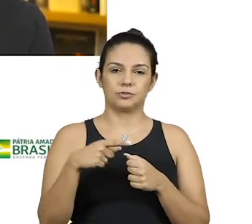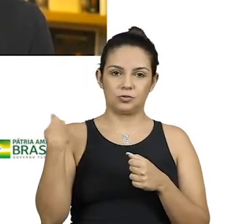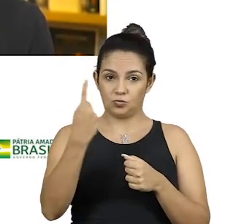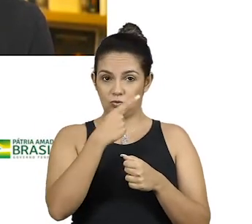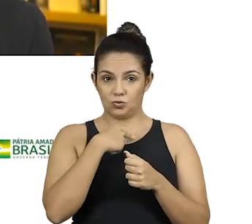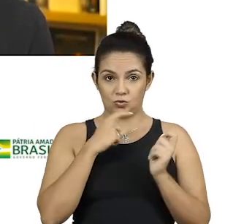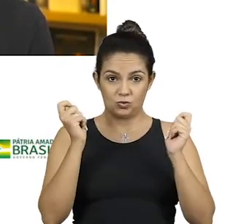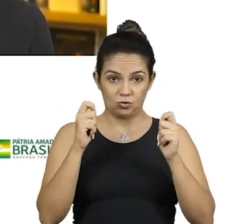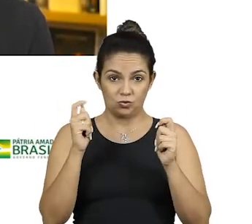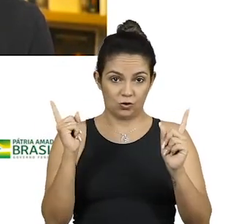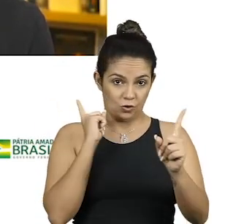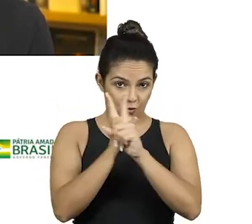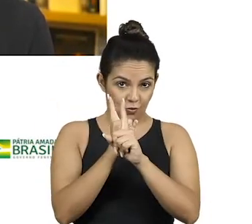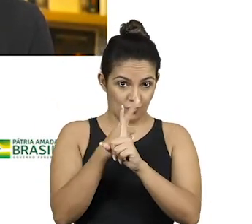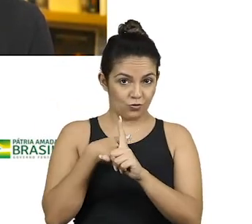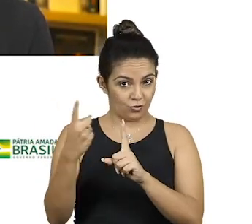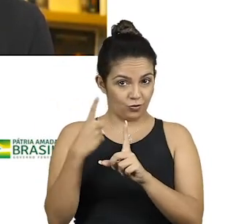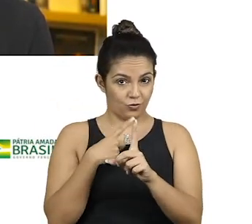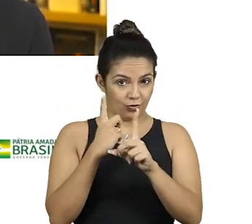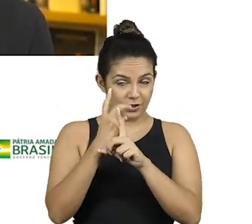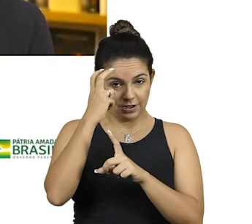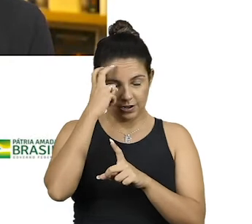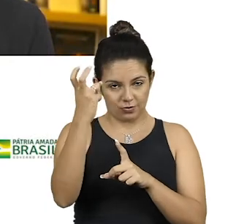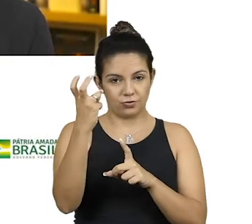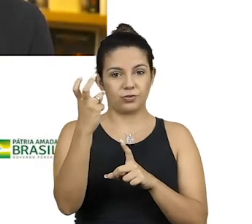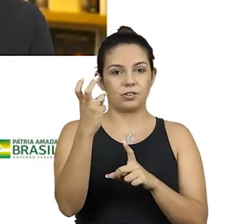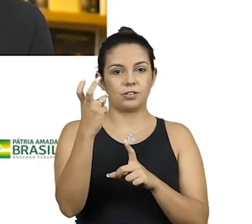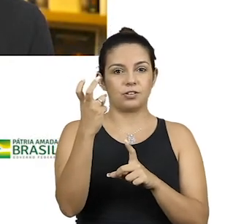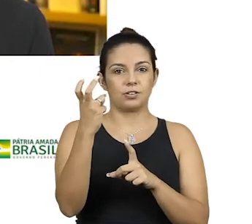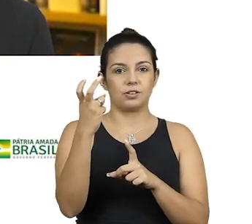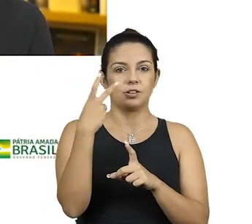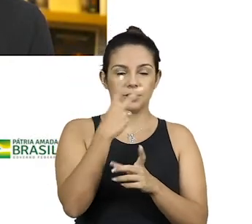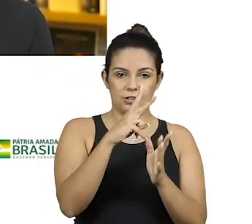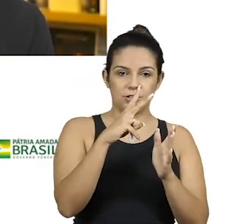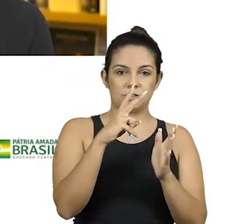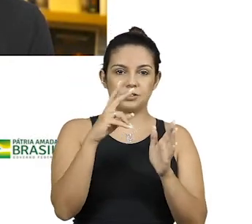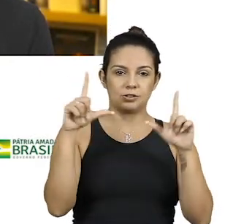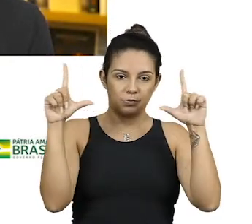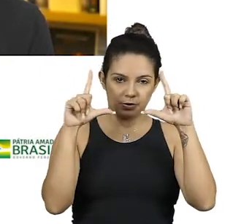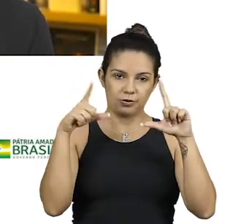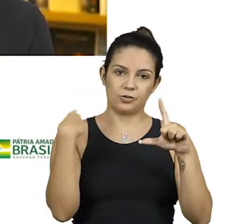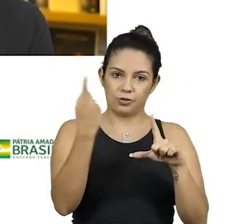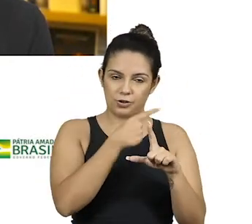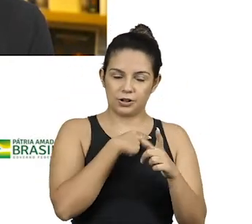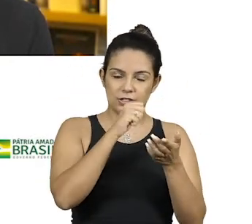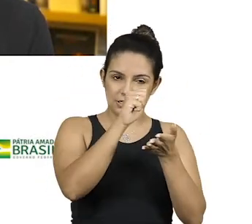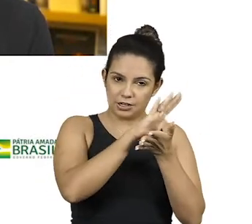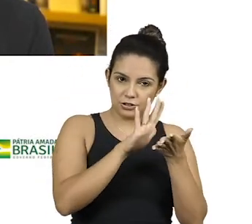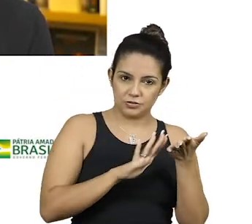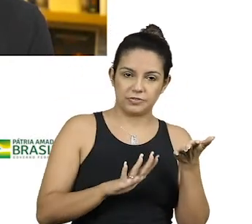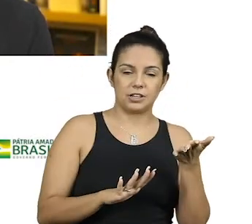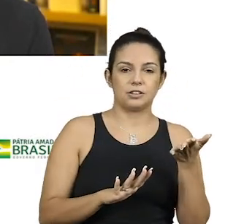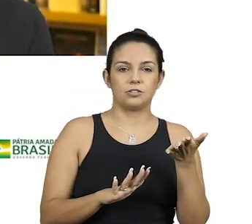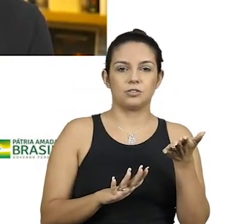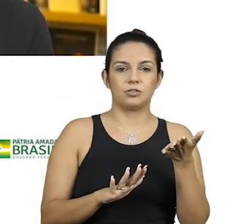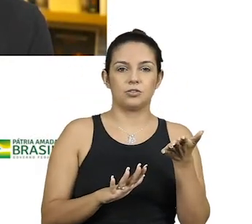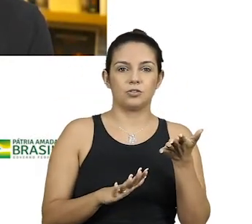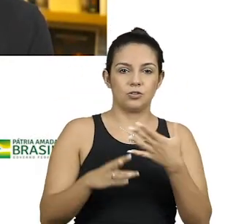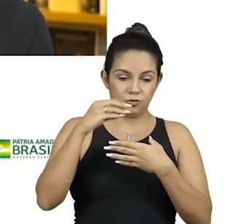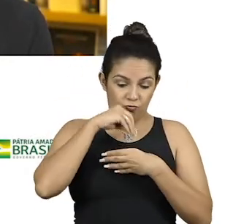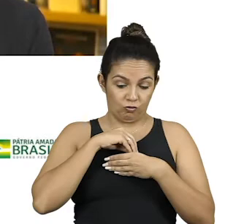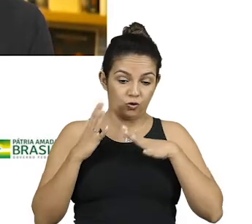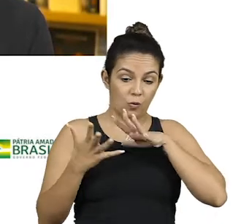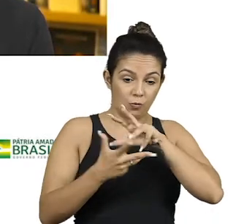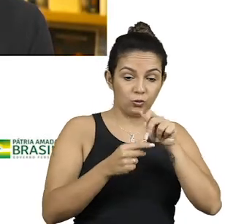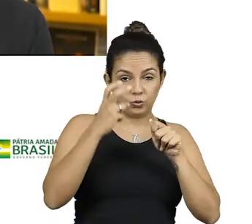este reencontro. à cultura, ao seu programa, às nossas atividades do fundo e do